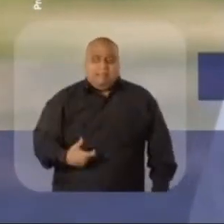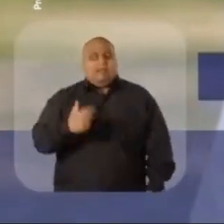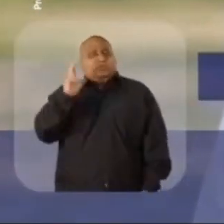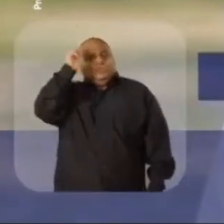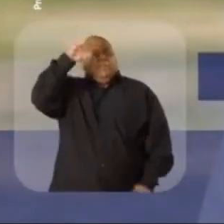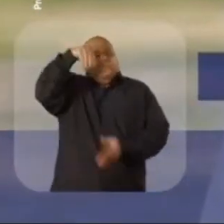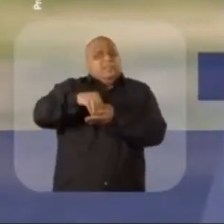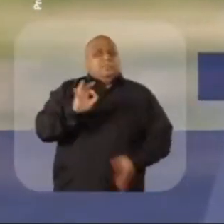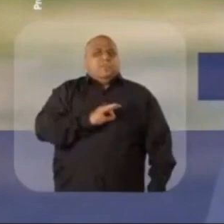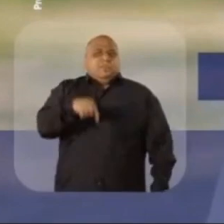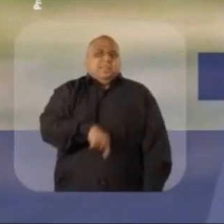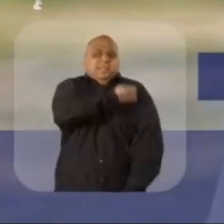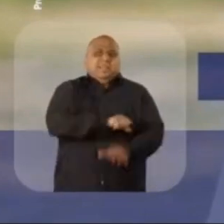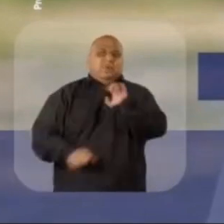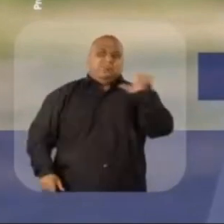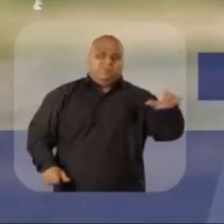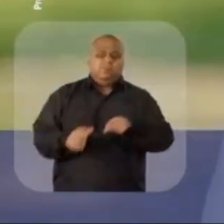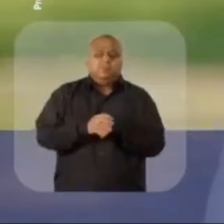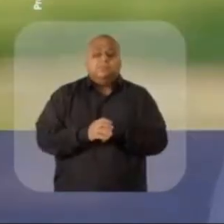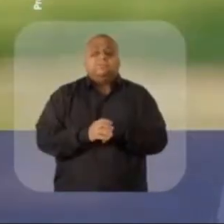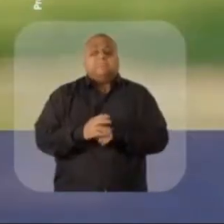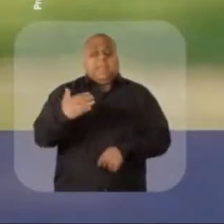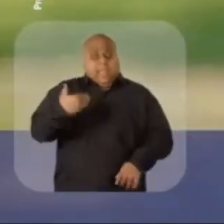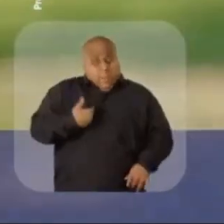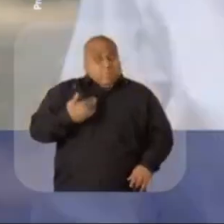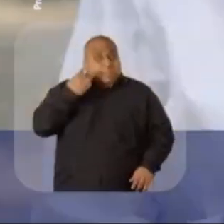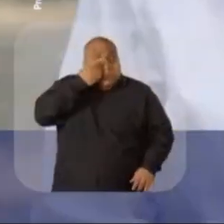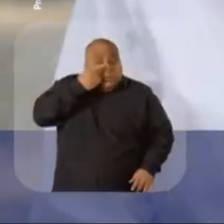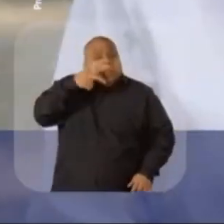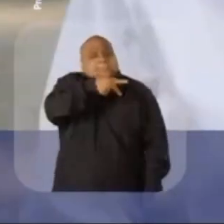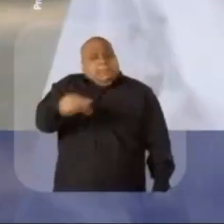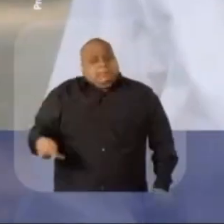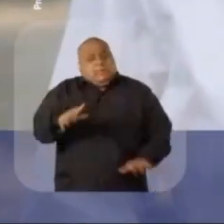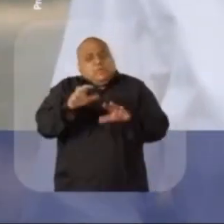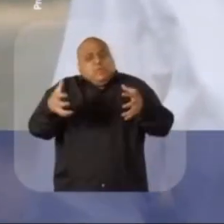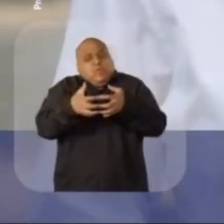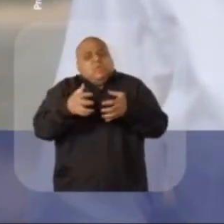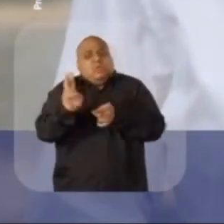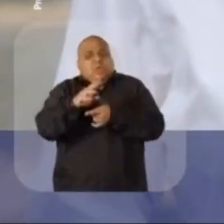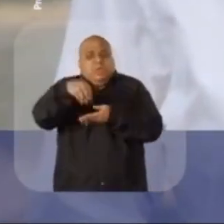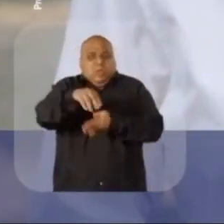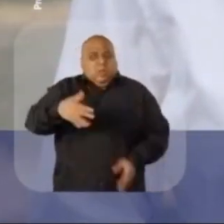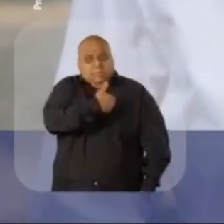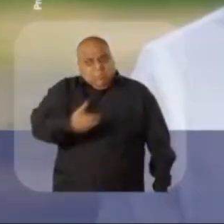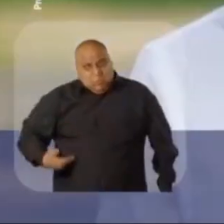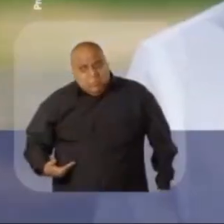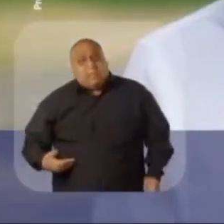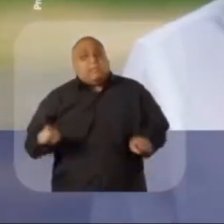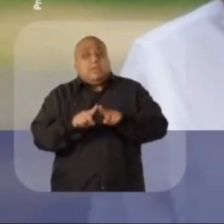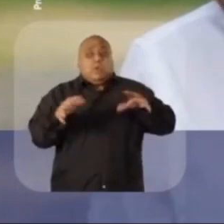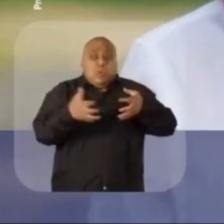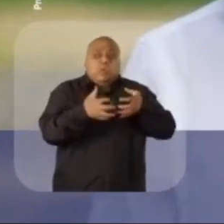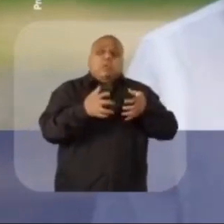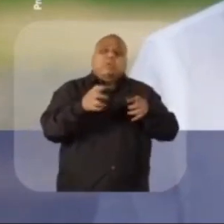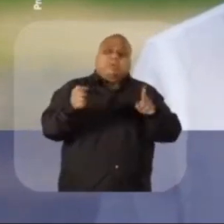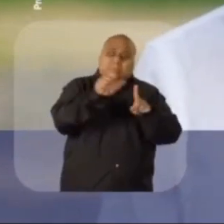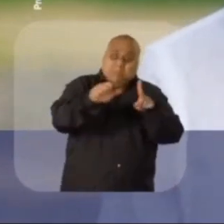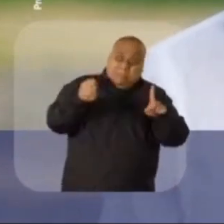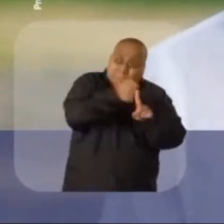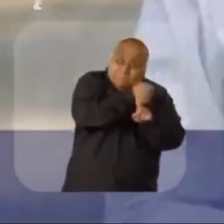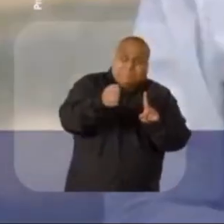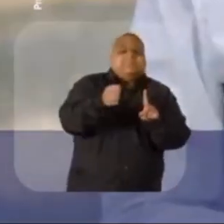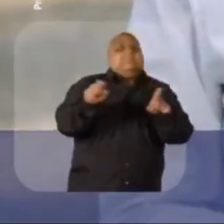A chefiar a polícia civil no estado Como deputada, presidi a Comissão de Segurança Pública A CPI do